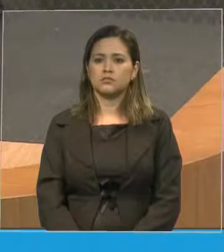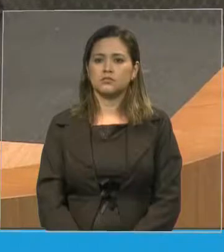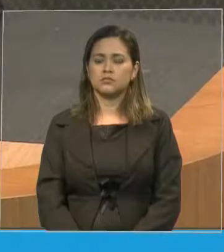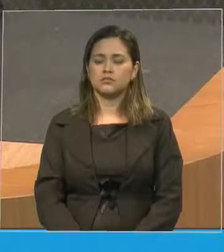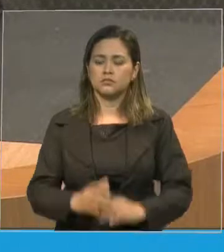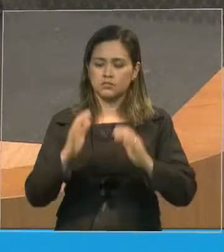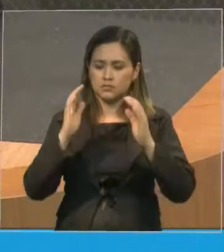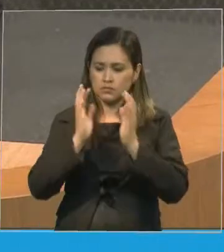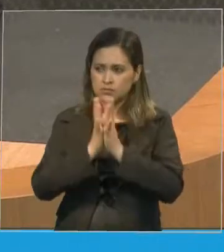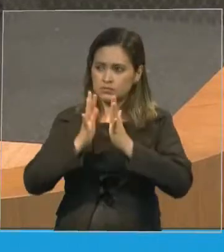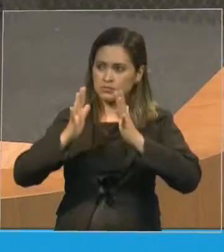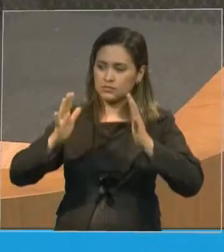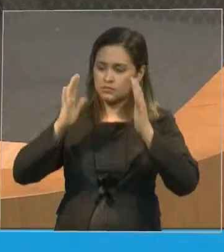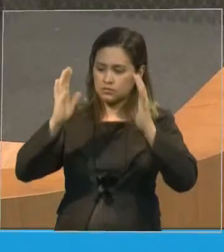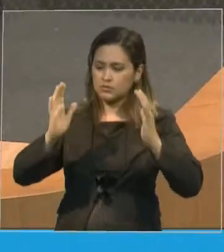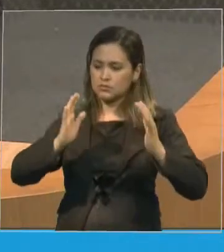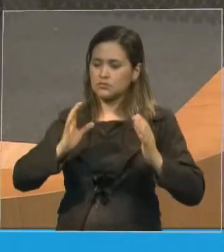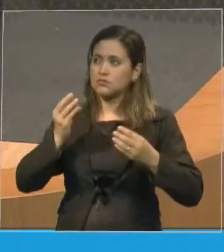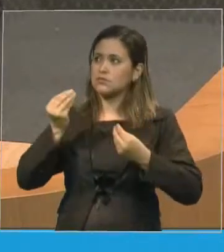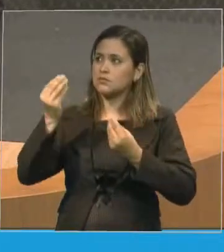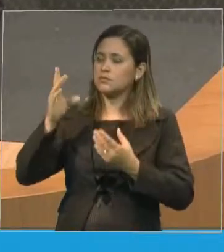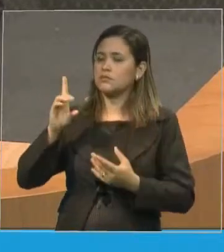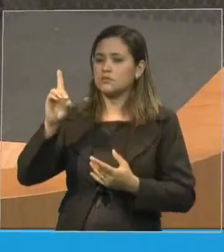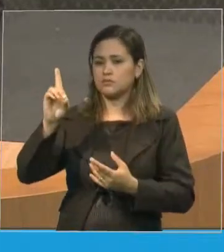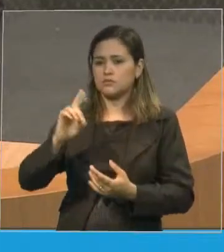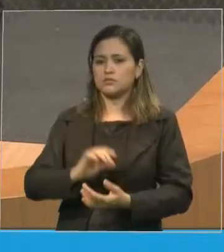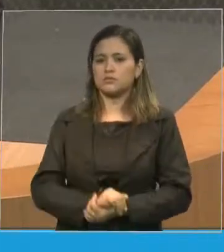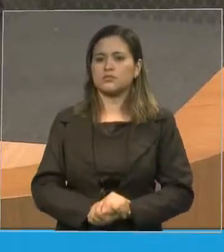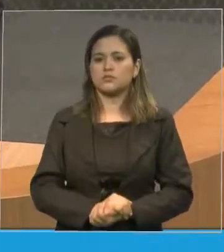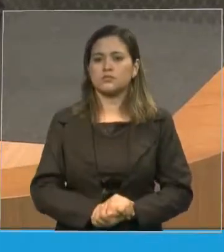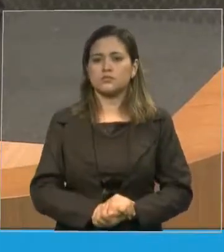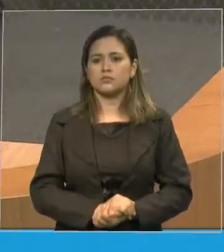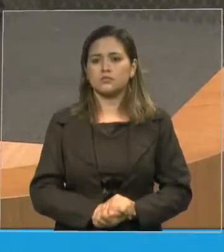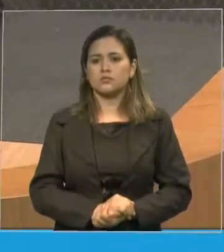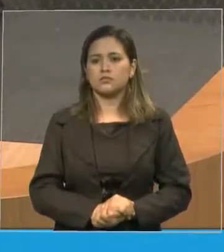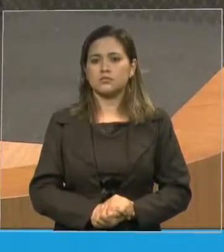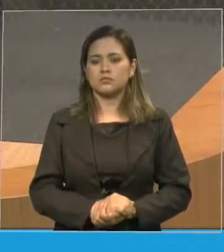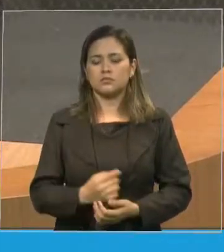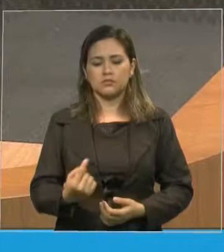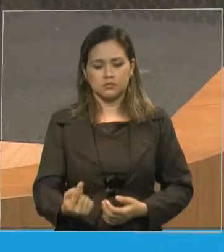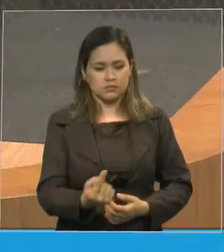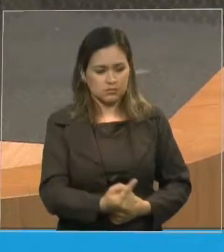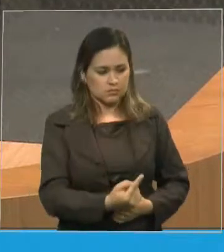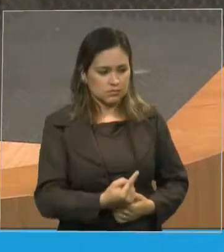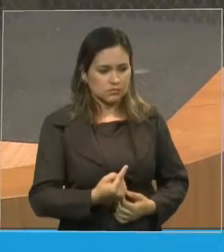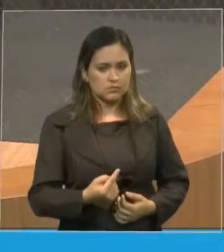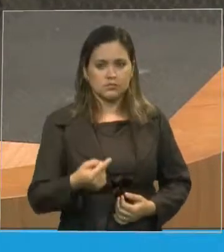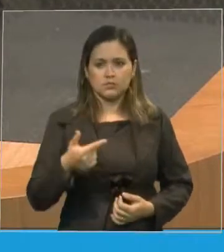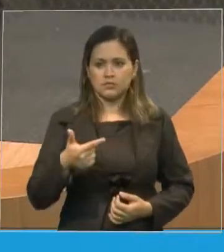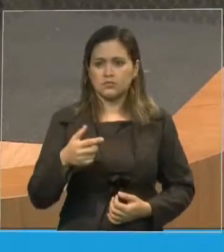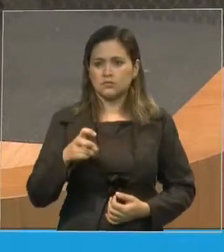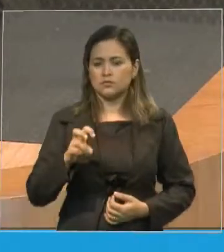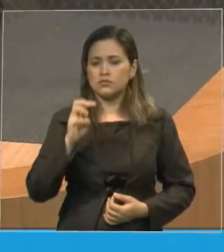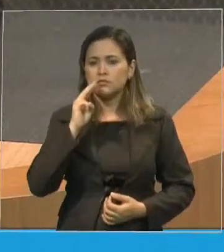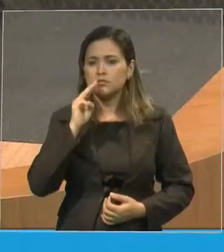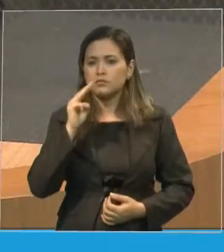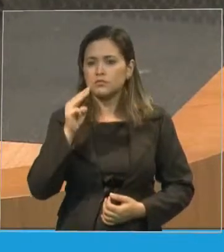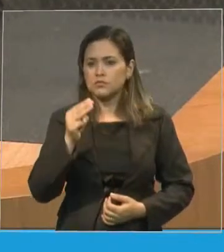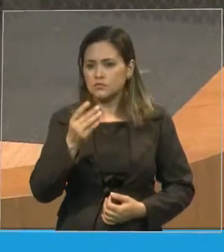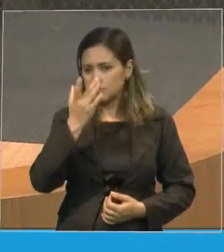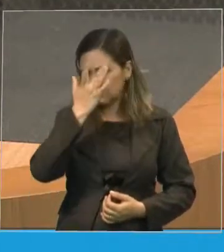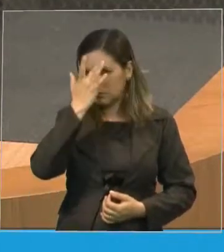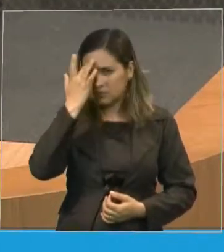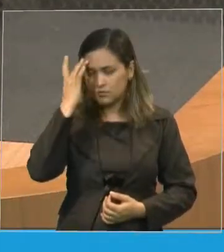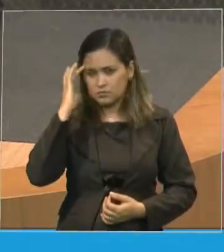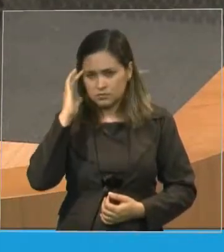a glória necessária. E compartilhamos com cada um dos 25 milhões de assembleianos e da